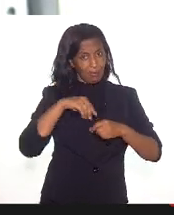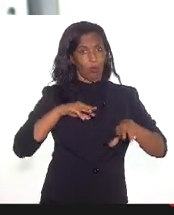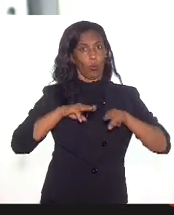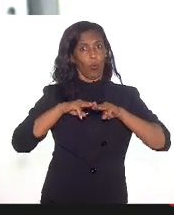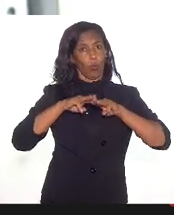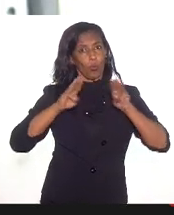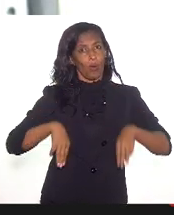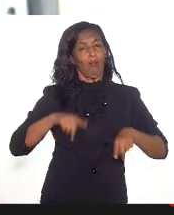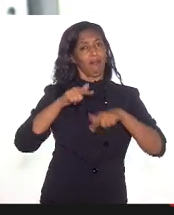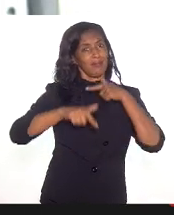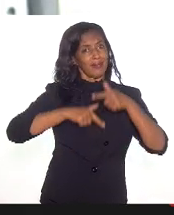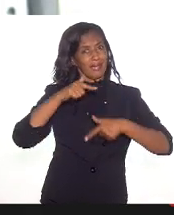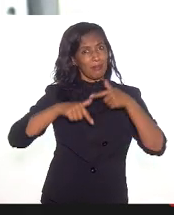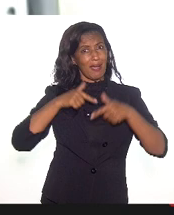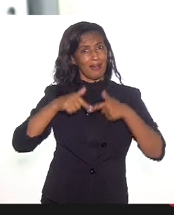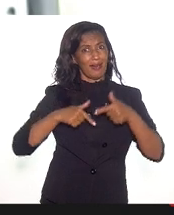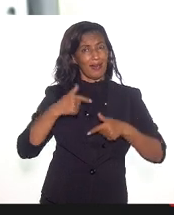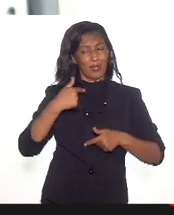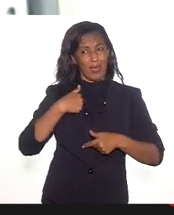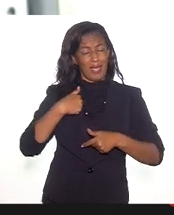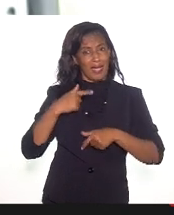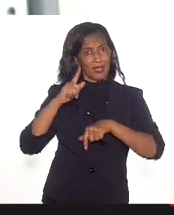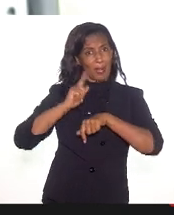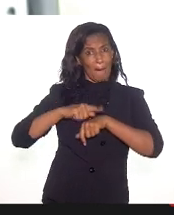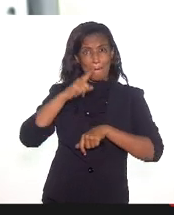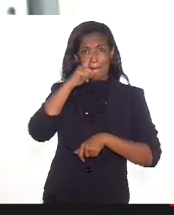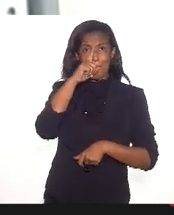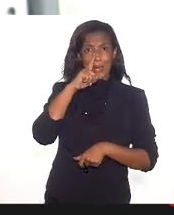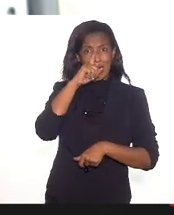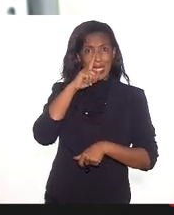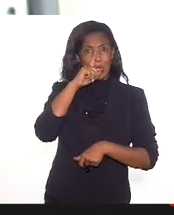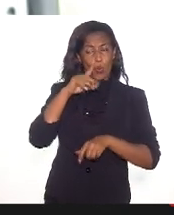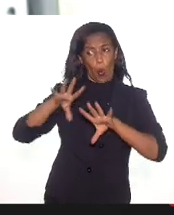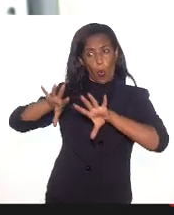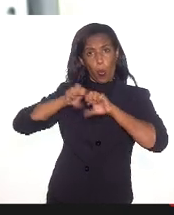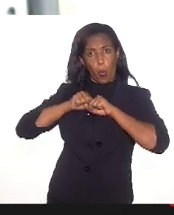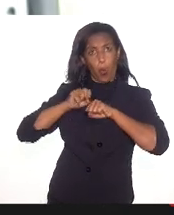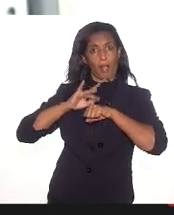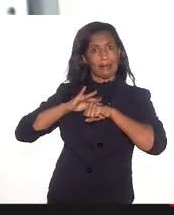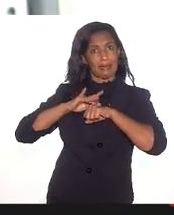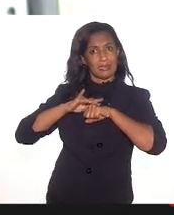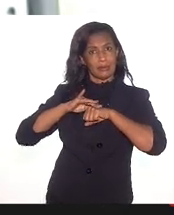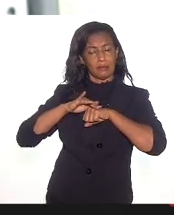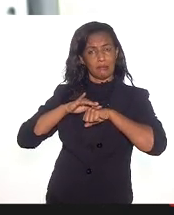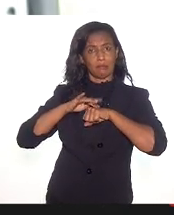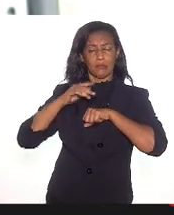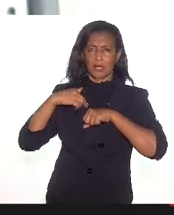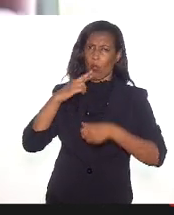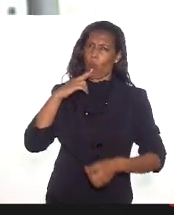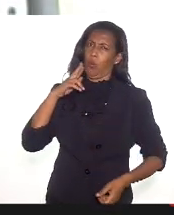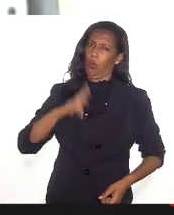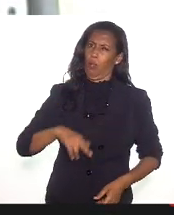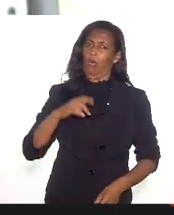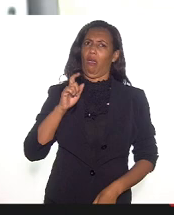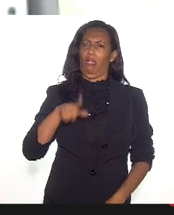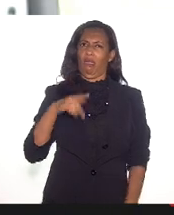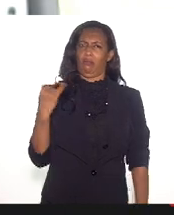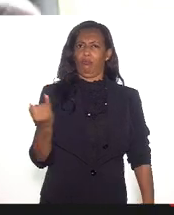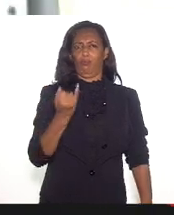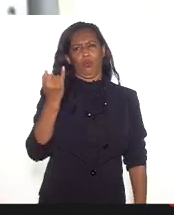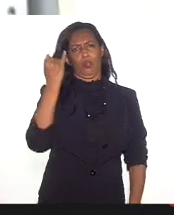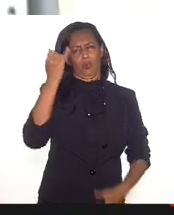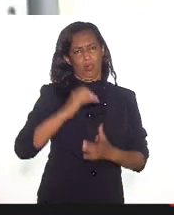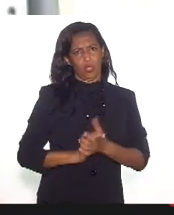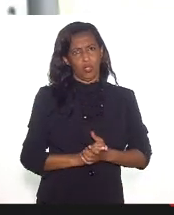Então, eu digo isso também como uma forma de reconhecimento desses trabalhadores. É importante que, ao falarmos sobre os